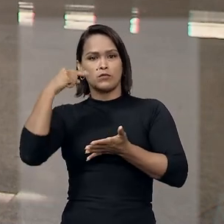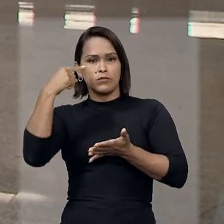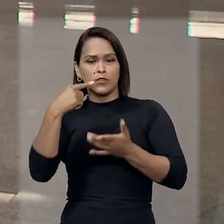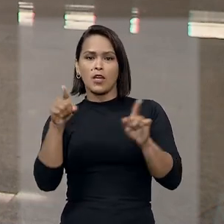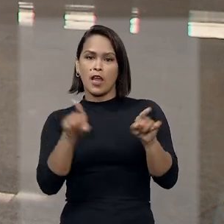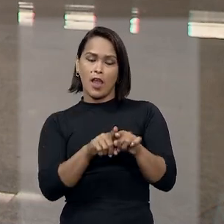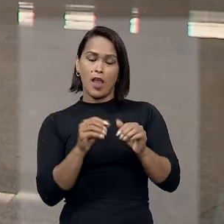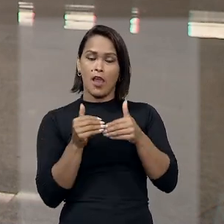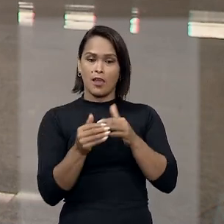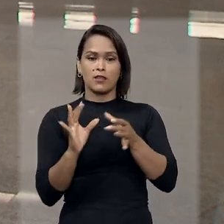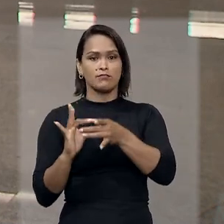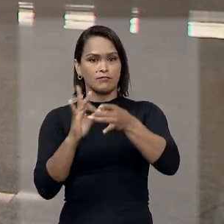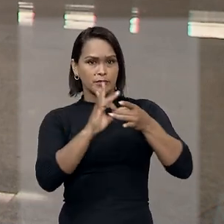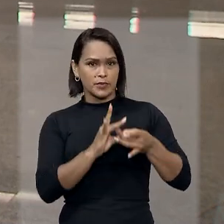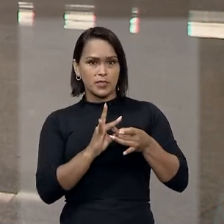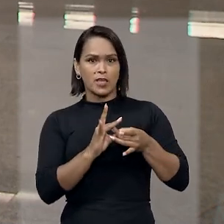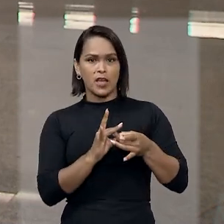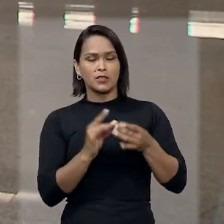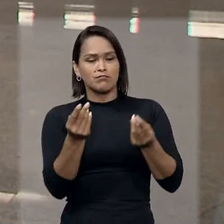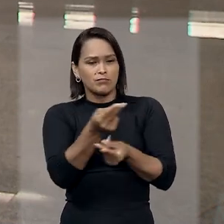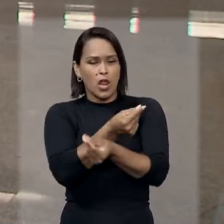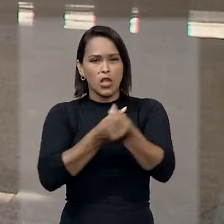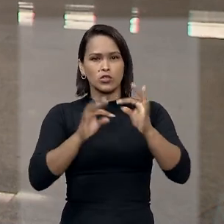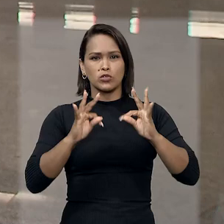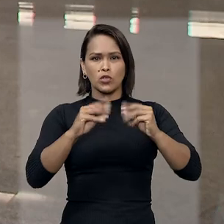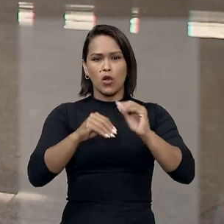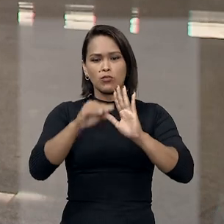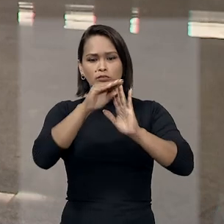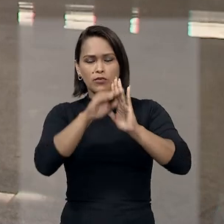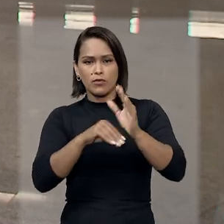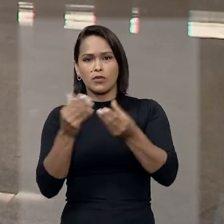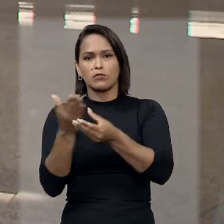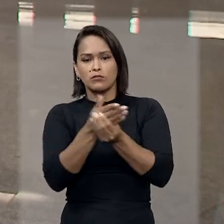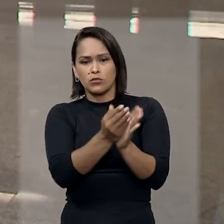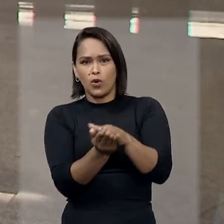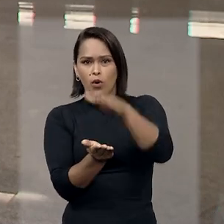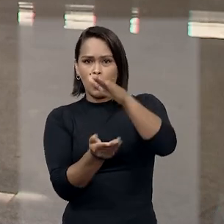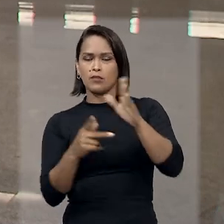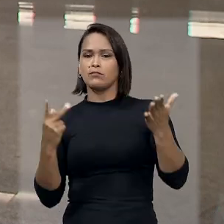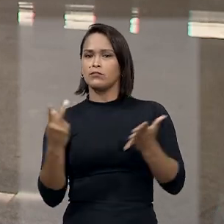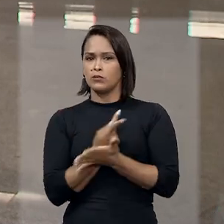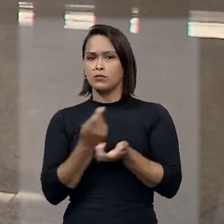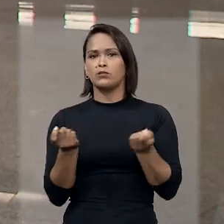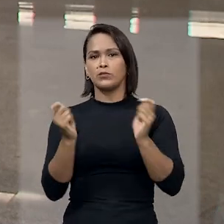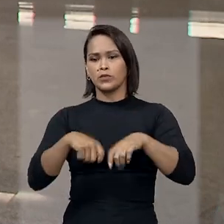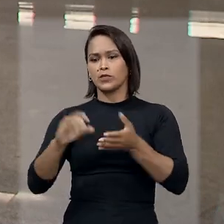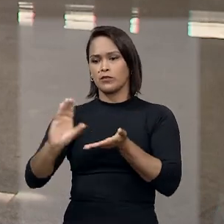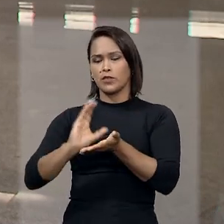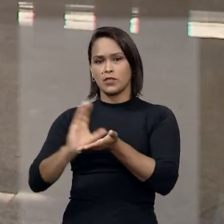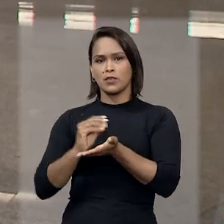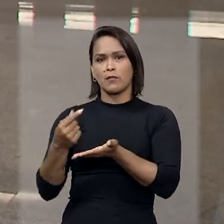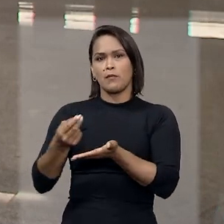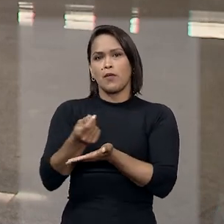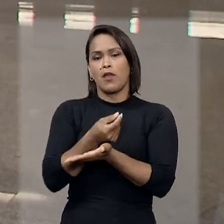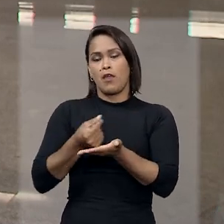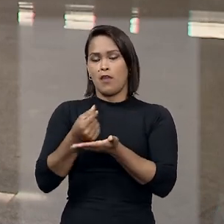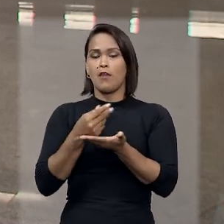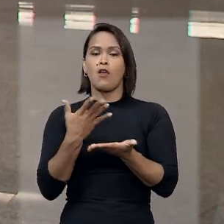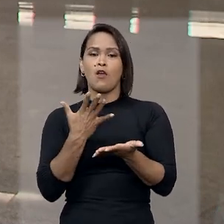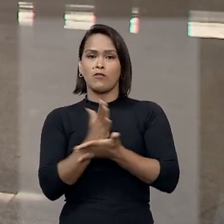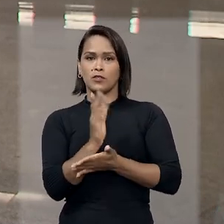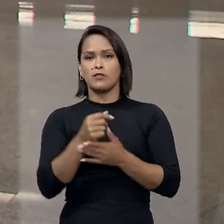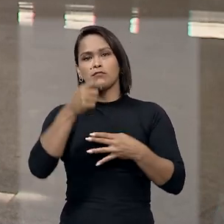Assim, a sociedade pleiteou a sua admissão nos autos para a execução dos honorários, pedido que foi deferido pelo